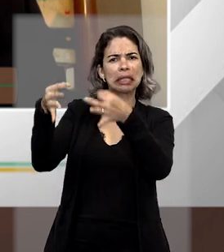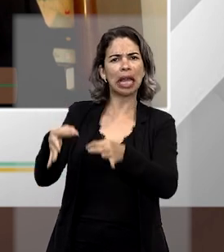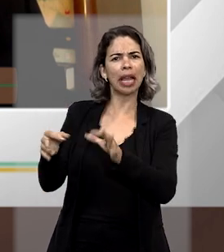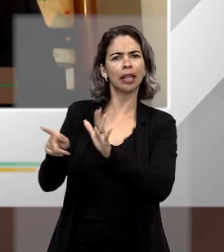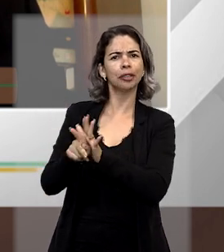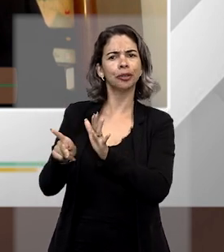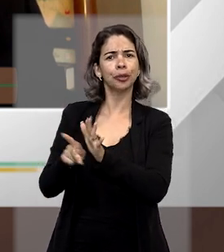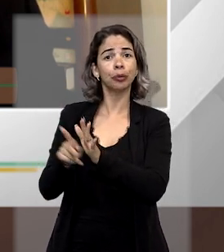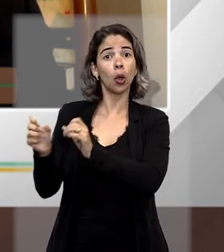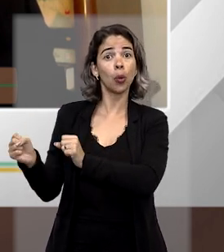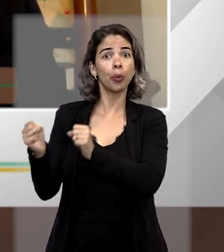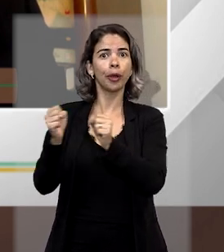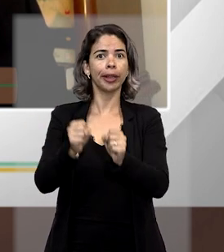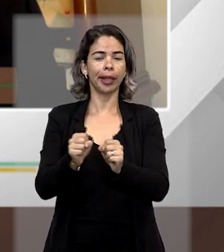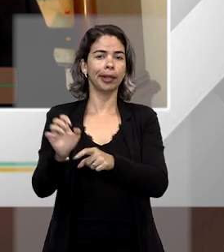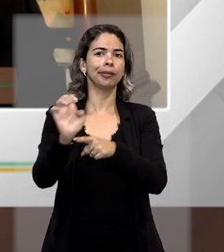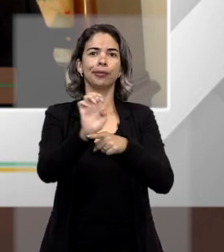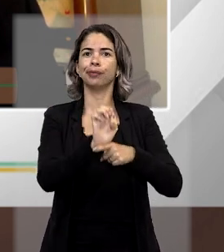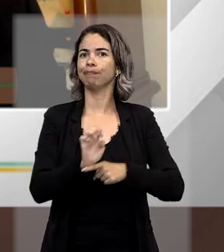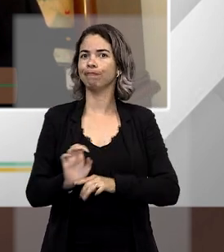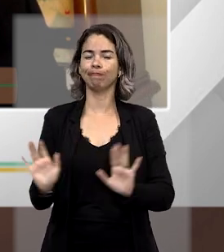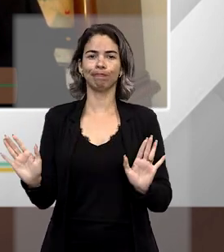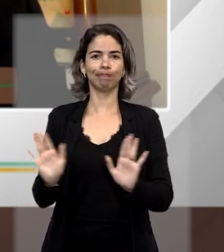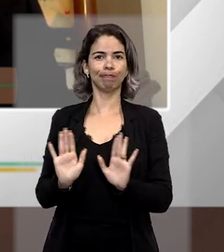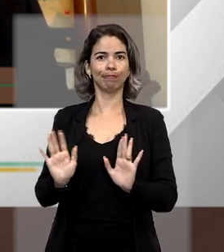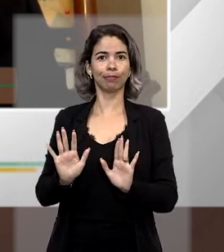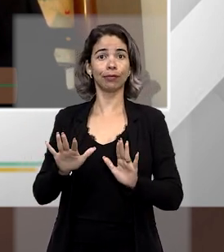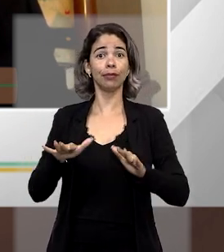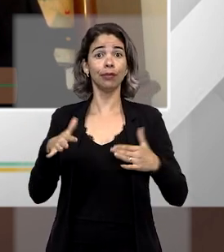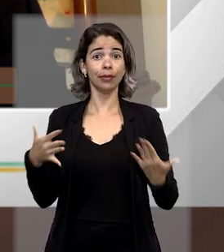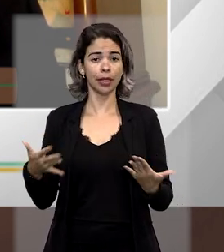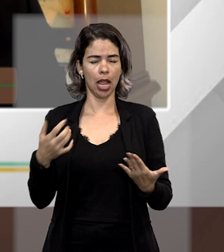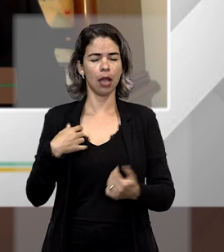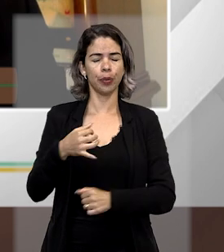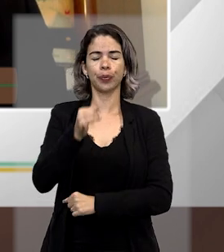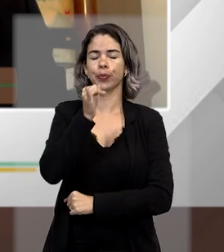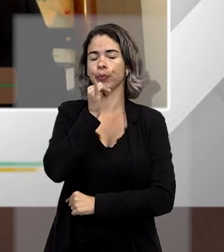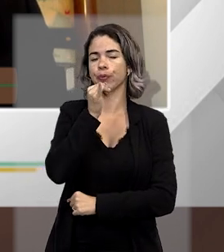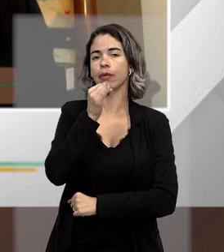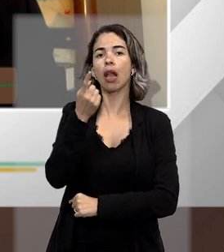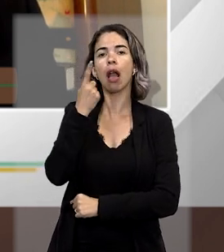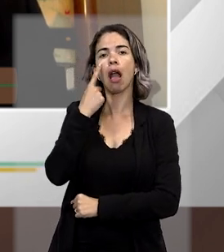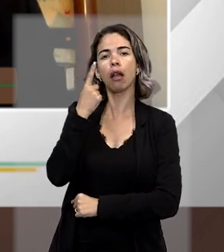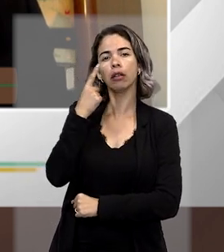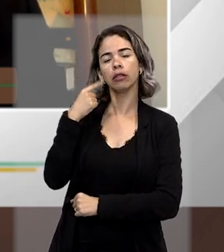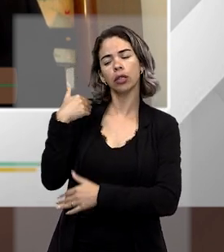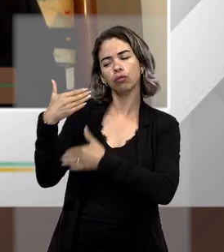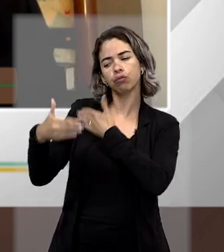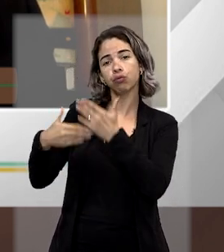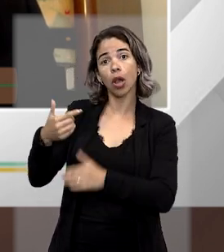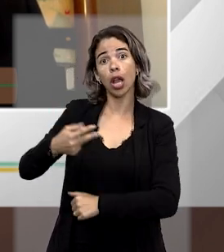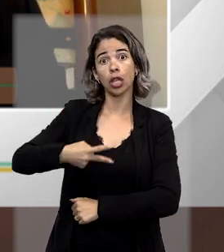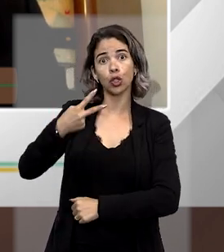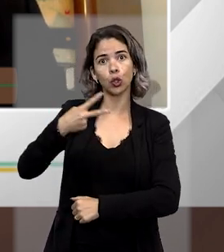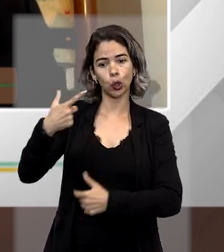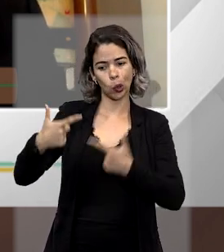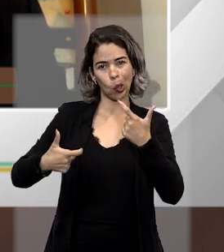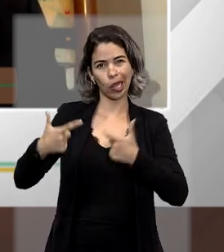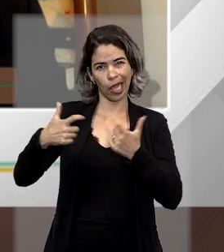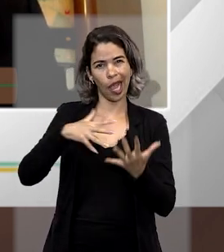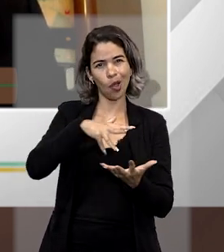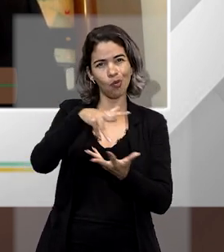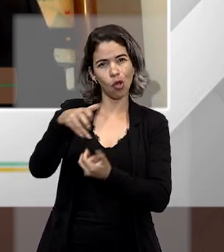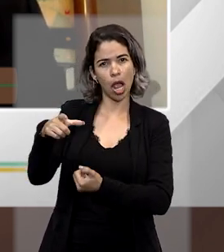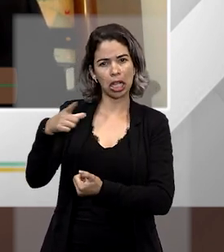espera do exercício do poder pelo Estado. Então, o que nós vimos, por exemplo, durante a Segunda Guerra, foi